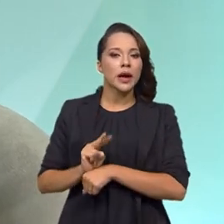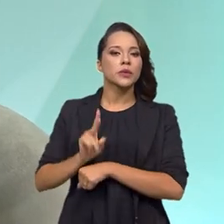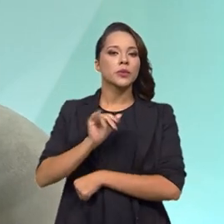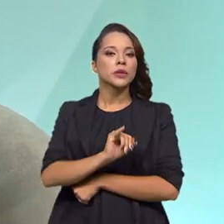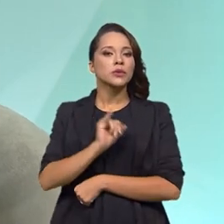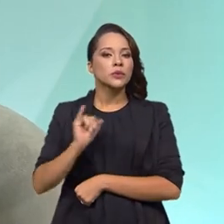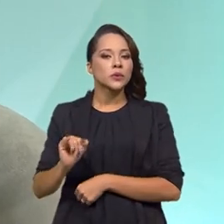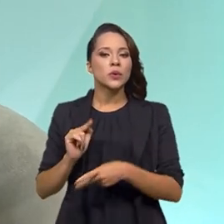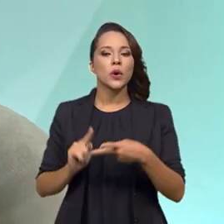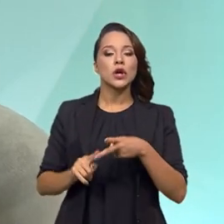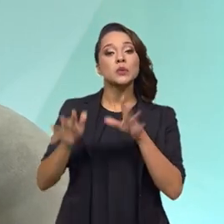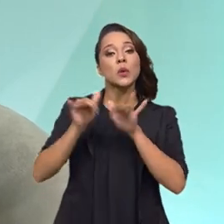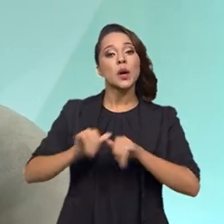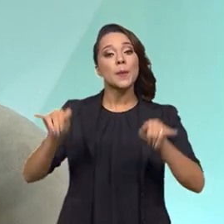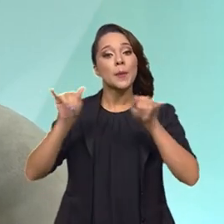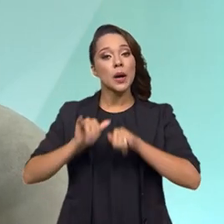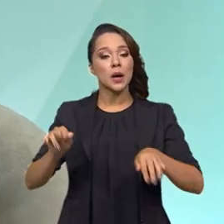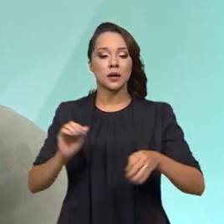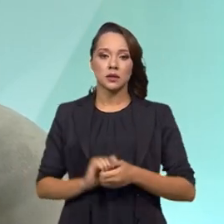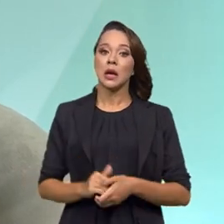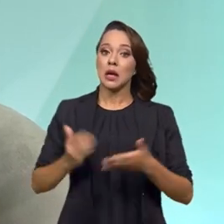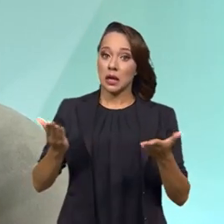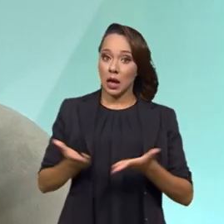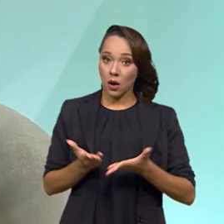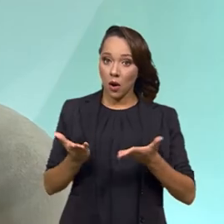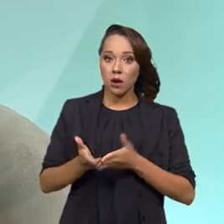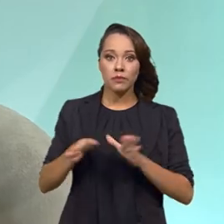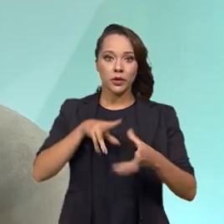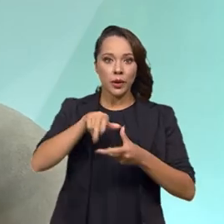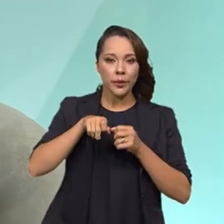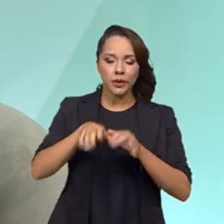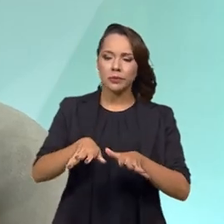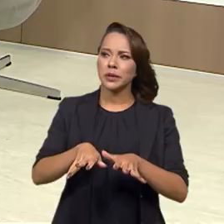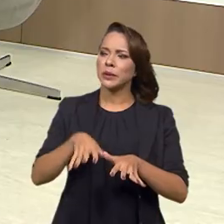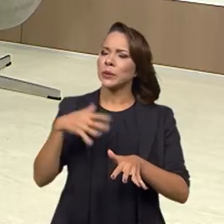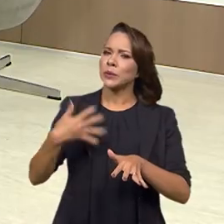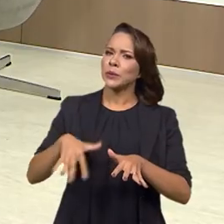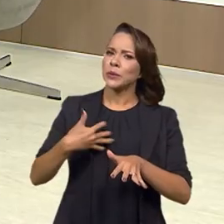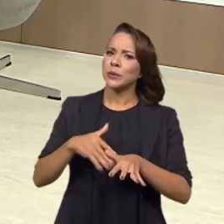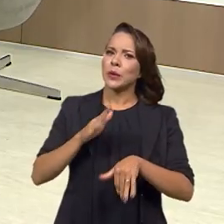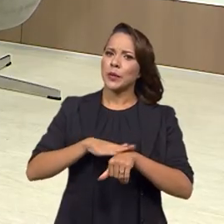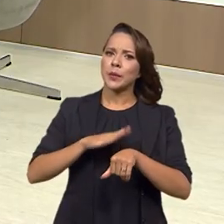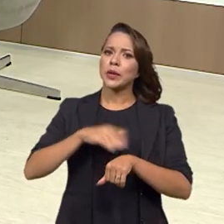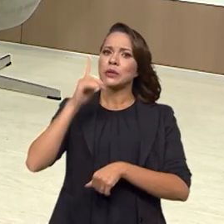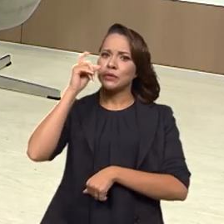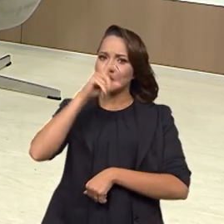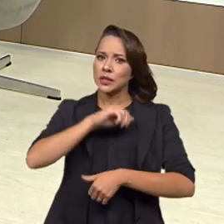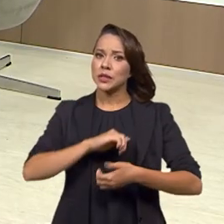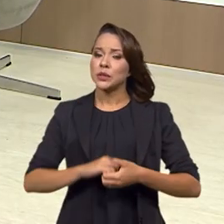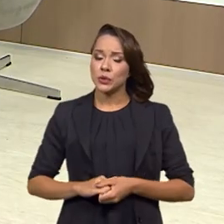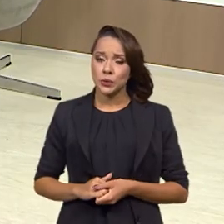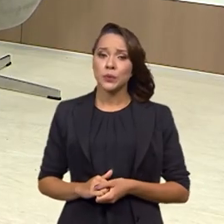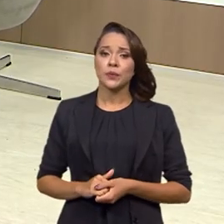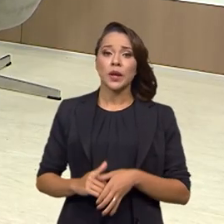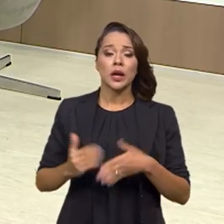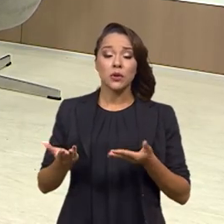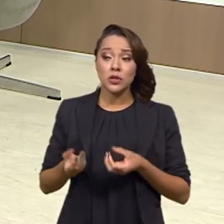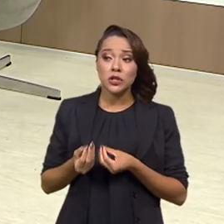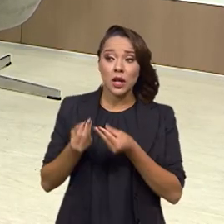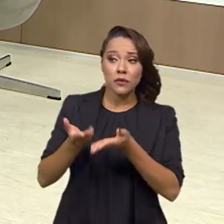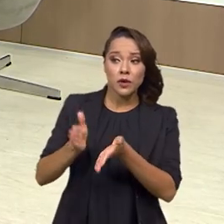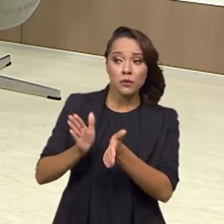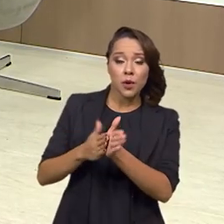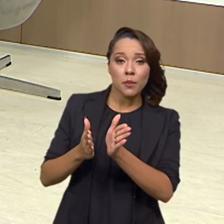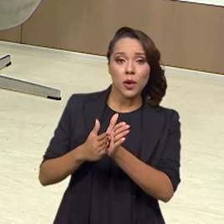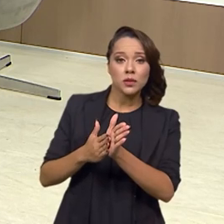instituições, por campanhas e que agora com a pandemia estão passando por dificuldades. Então, nós estamos levando uma proposta para